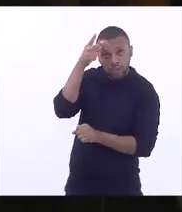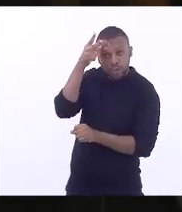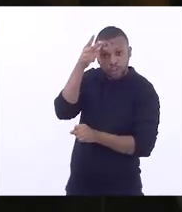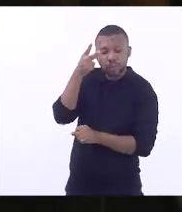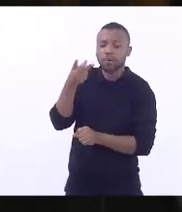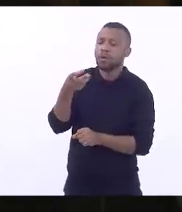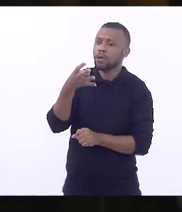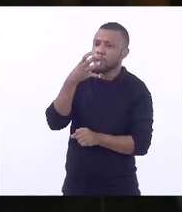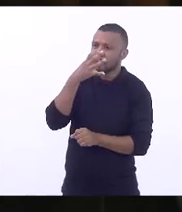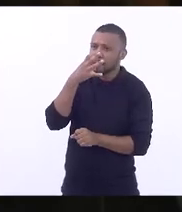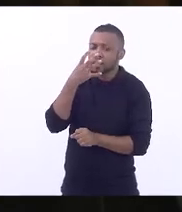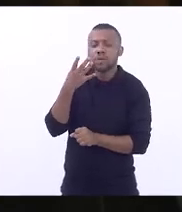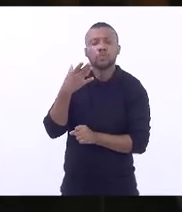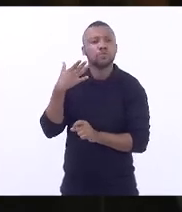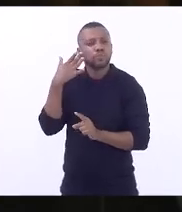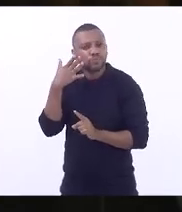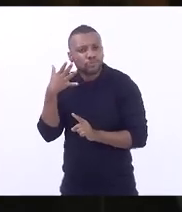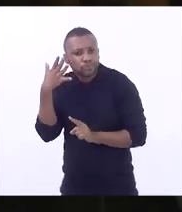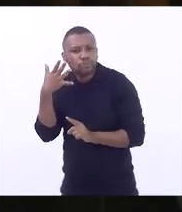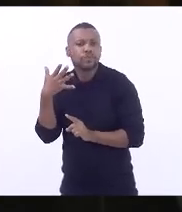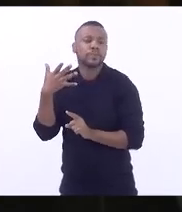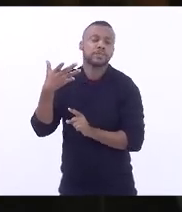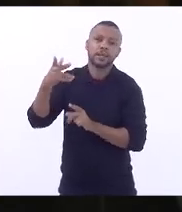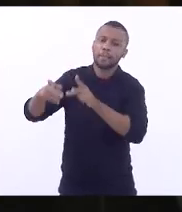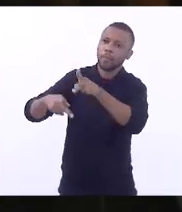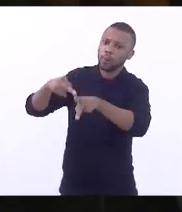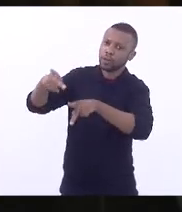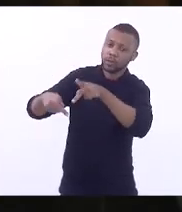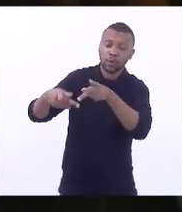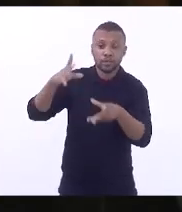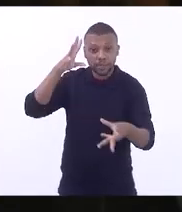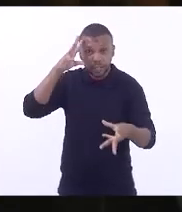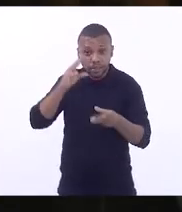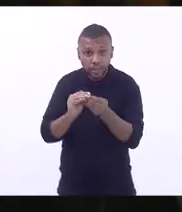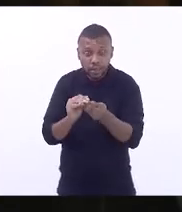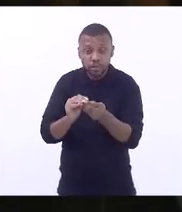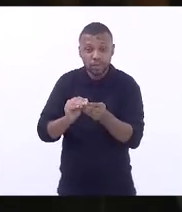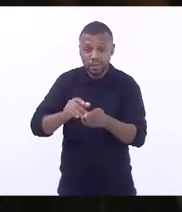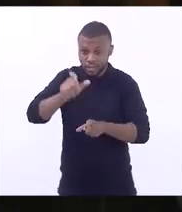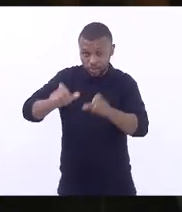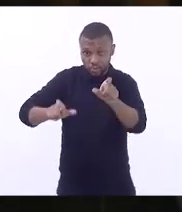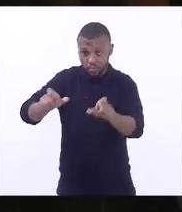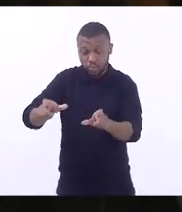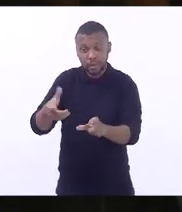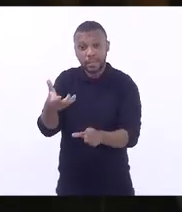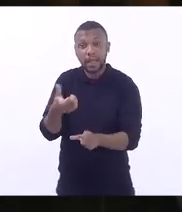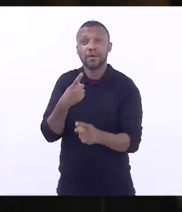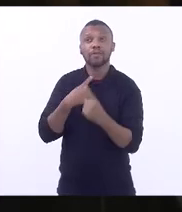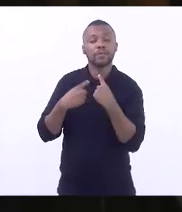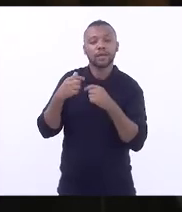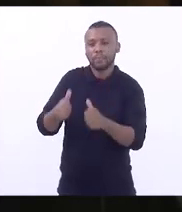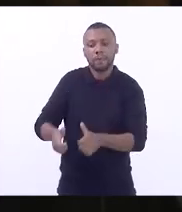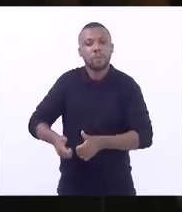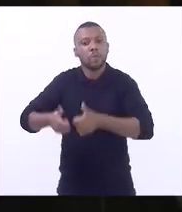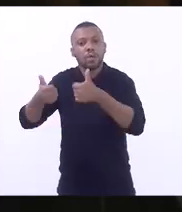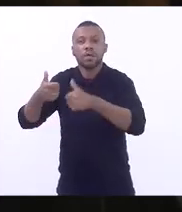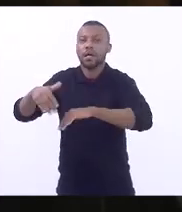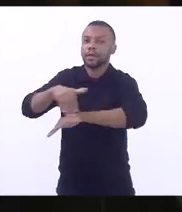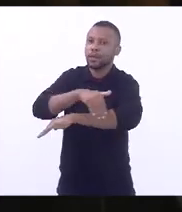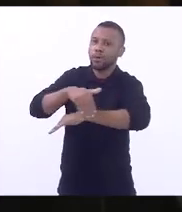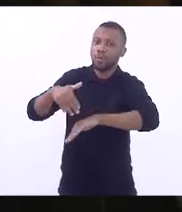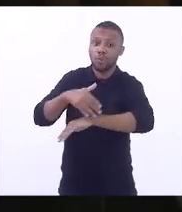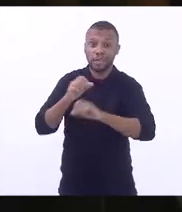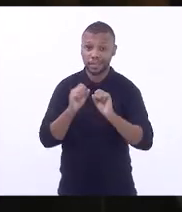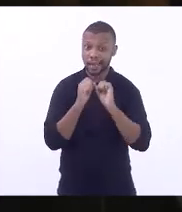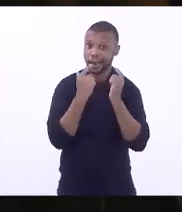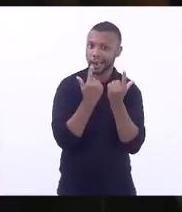população, entendendo que o povo, de fato, quer de melhorias nas ruas, levando a alerje o nosso gabinete para onde estão